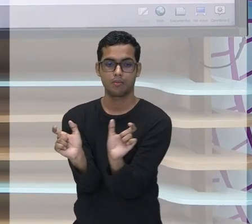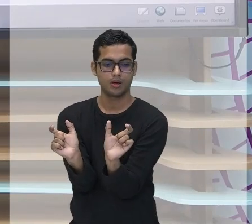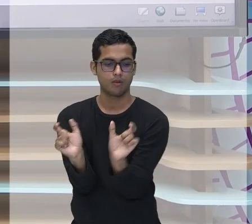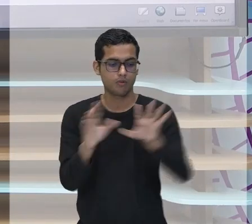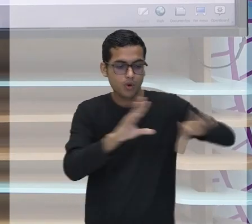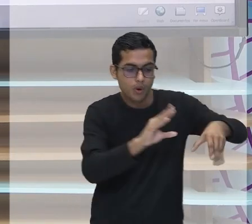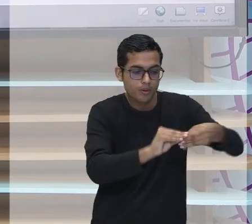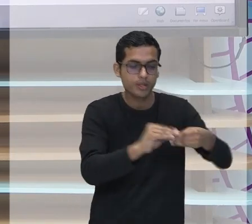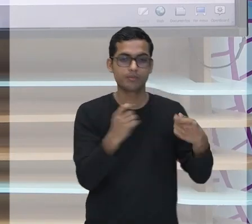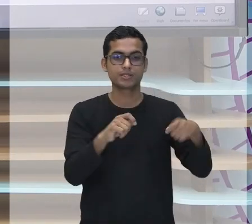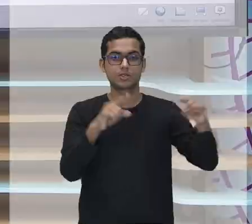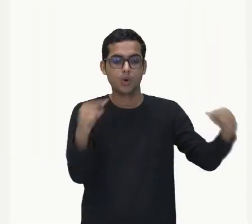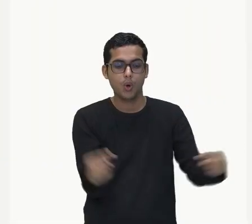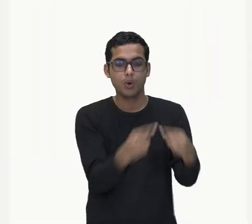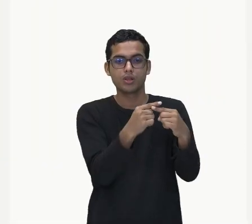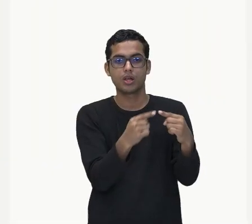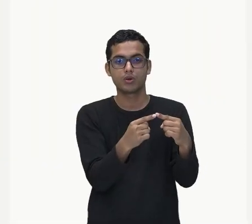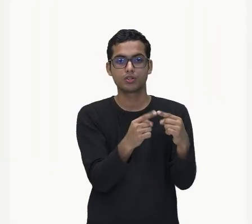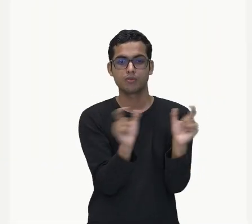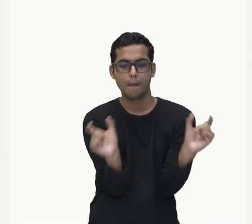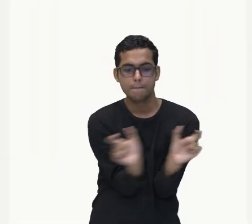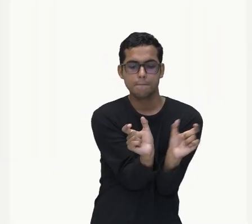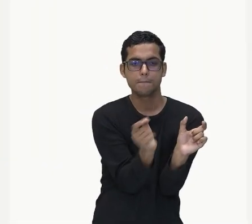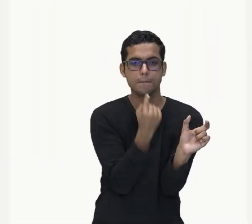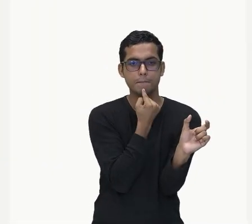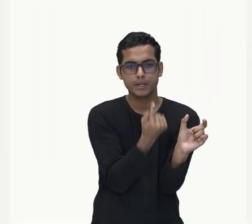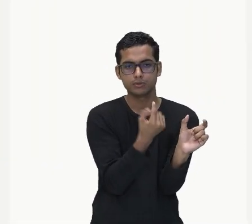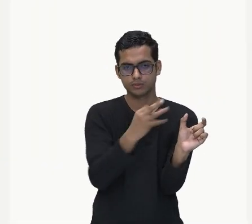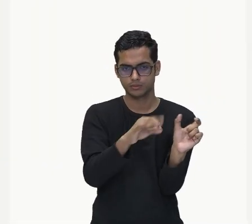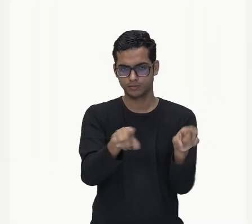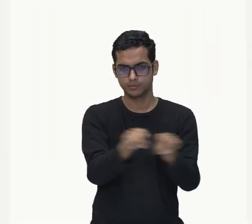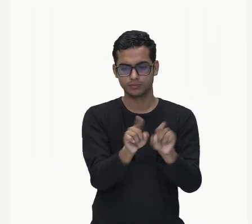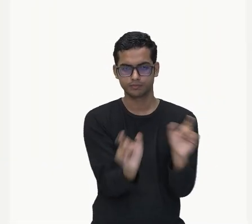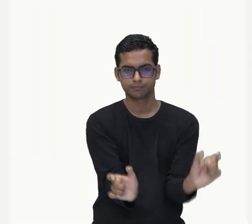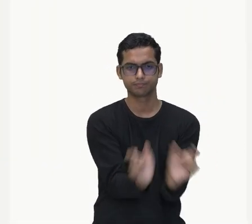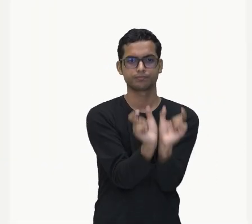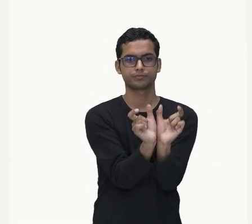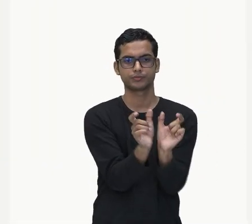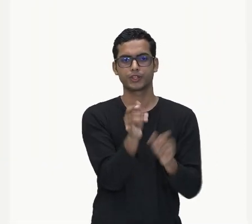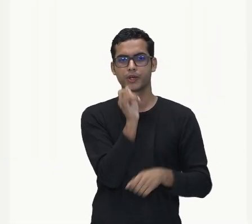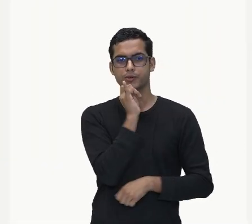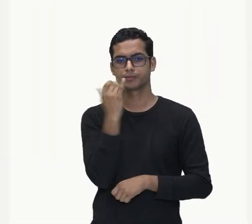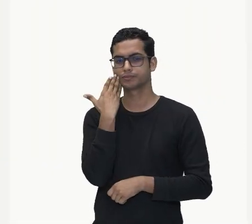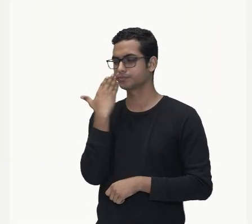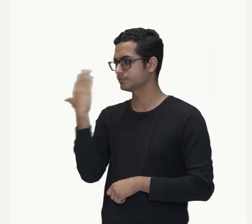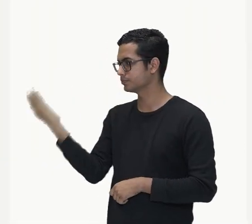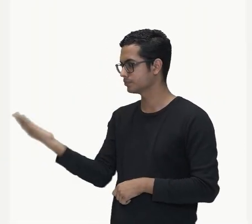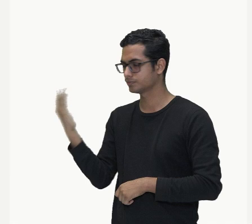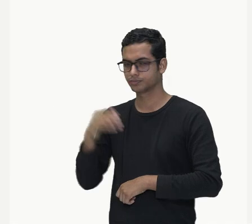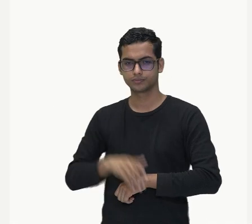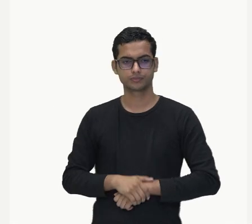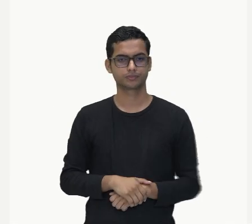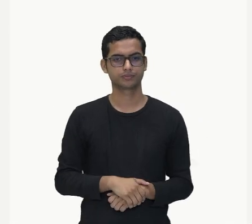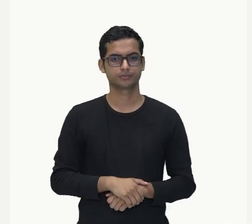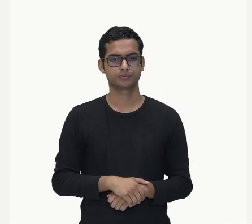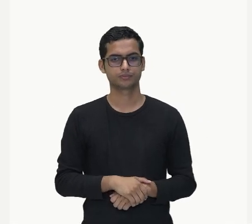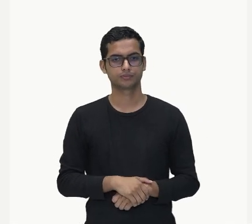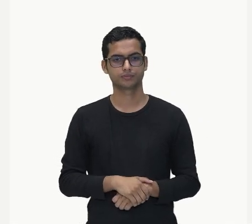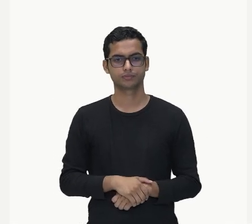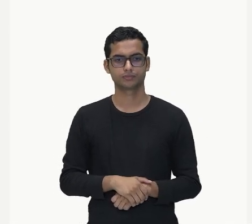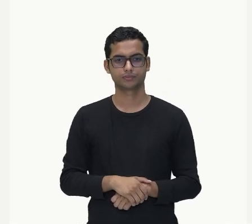masculino plural. Então, veja. Ela vestia casaco e calça